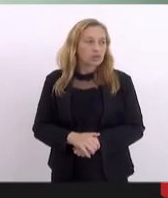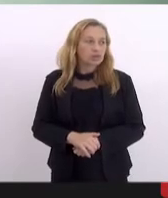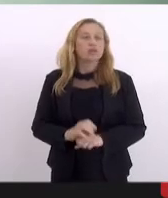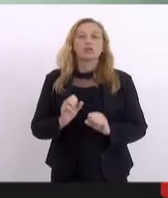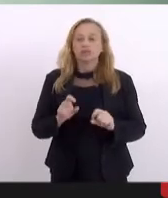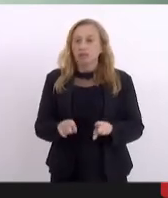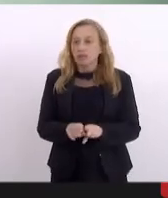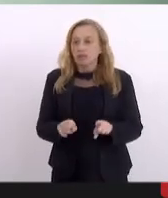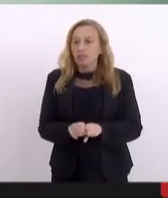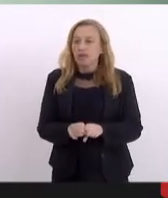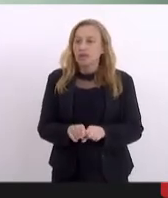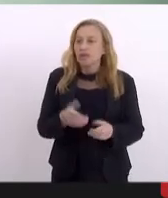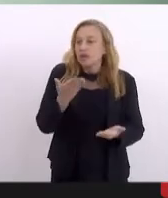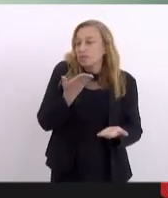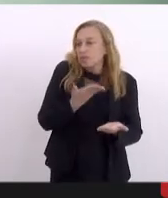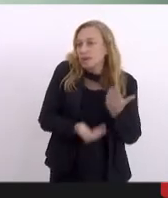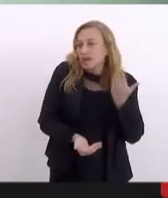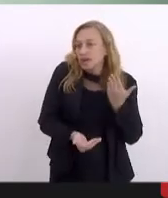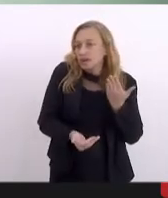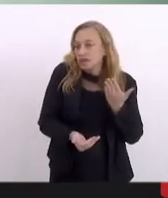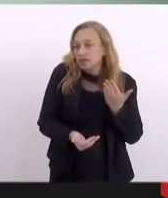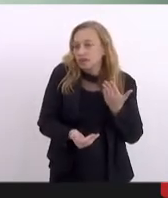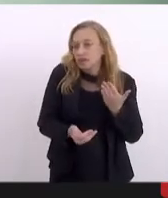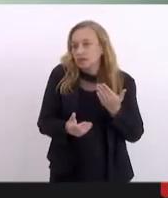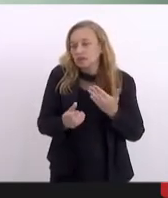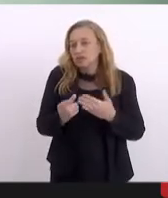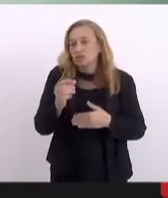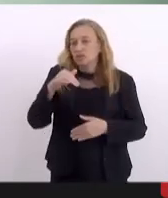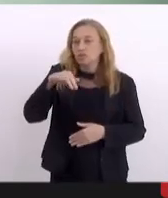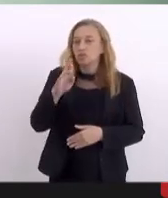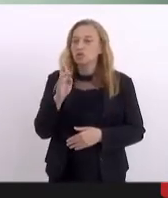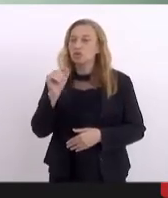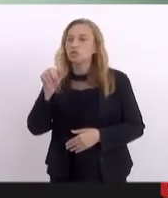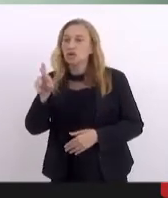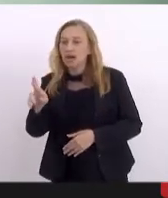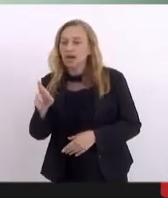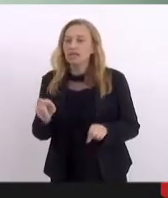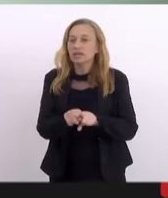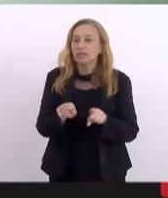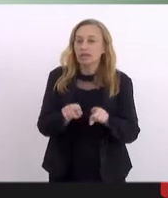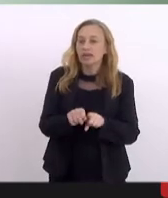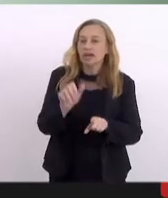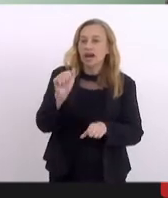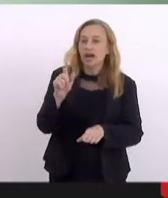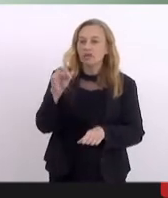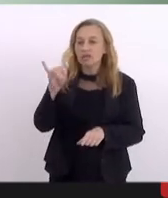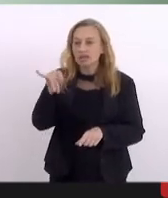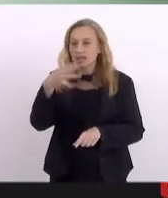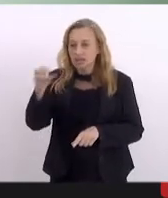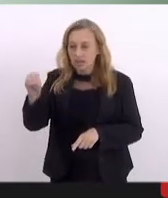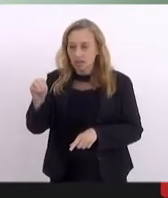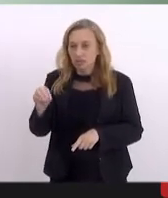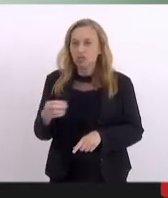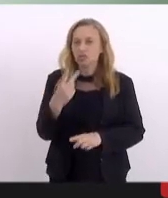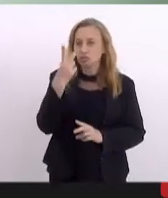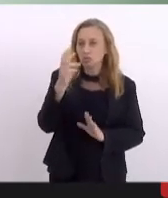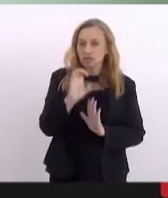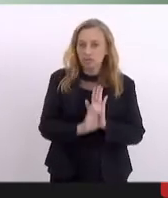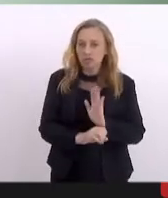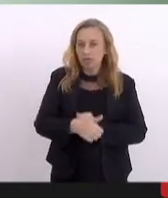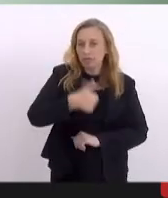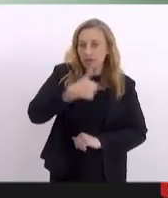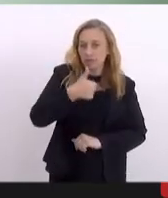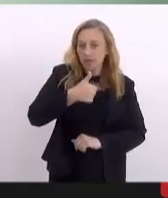inclusive, ocorrer perda súbita do tônus muscular e alucinações. São duas emendas, perdão, uma emenda.